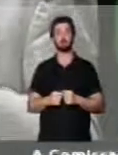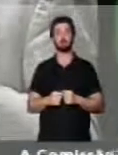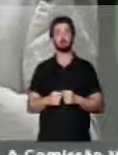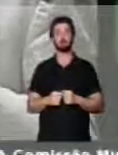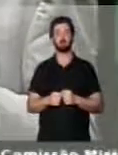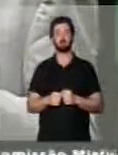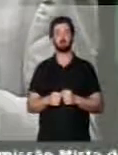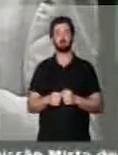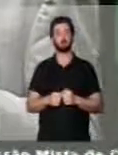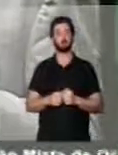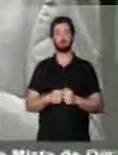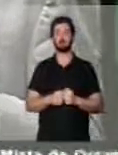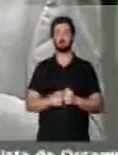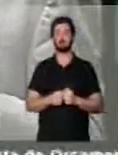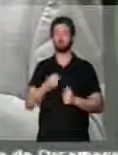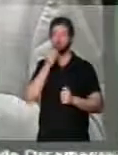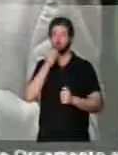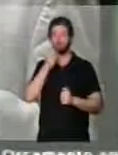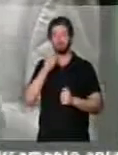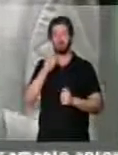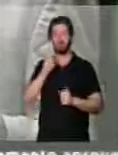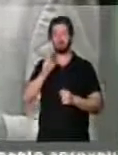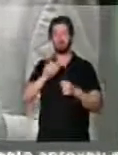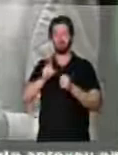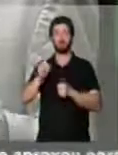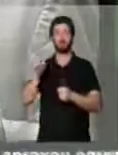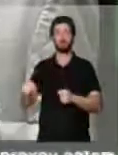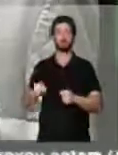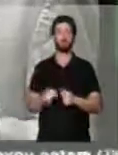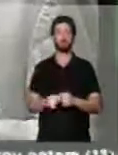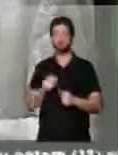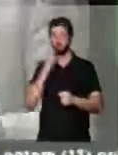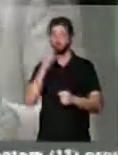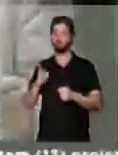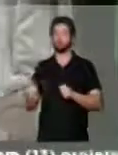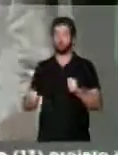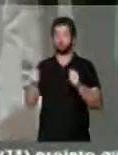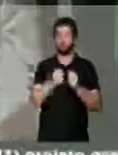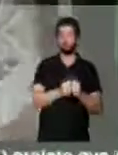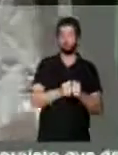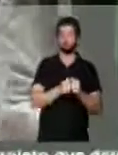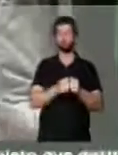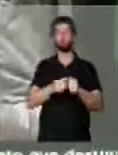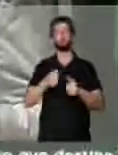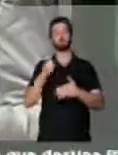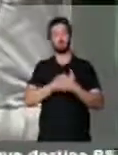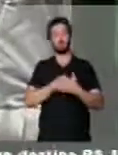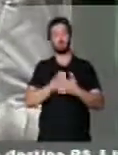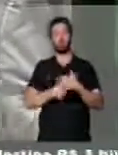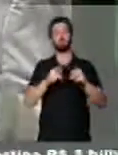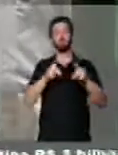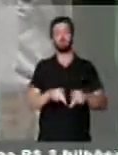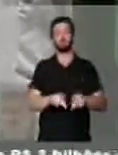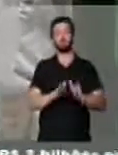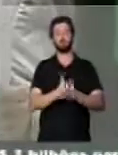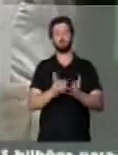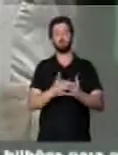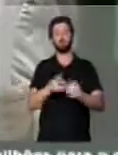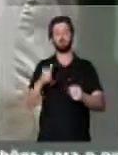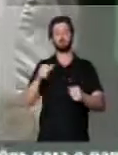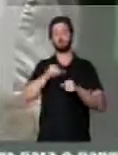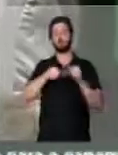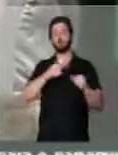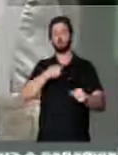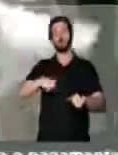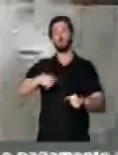Não devia ter feito isso. Devia ter continuado na sua caminhada que seria um herói mundial.